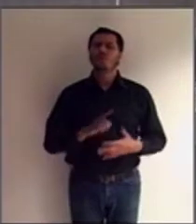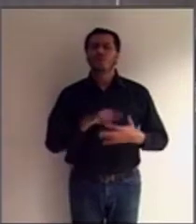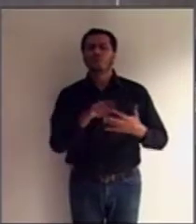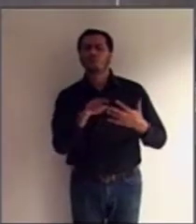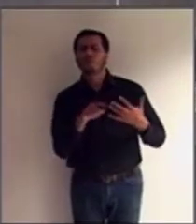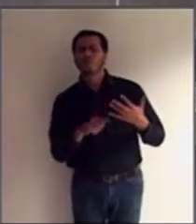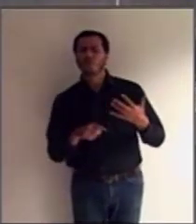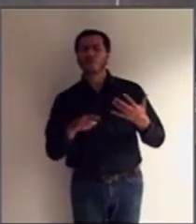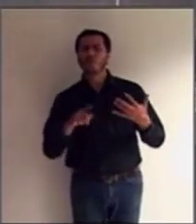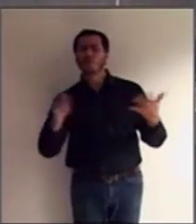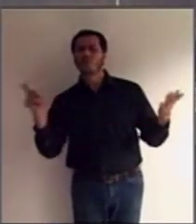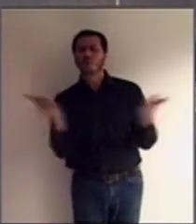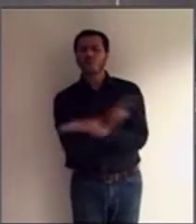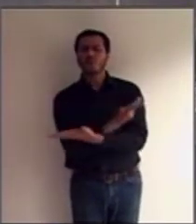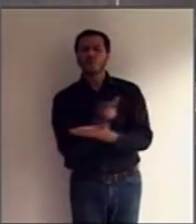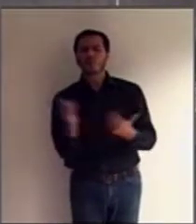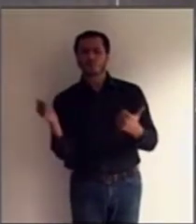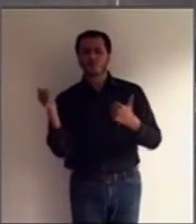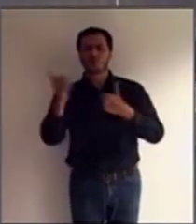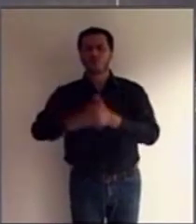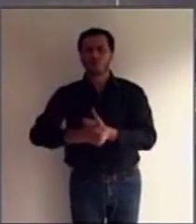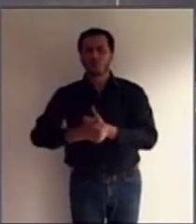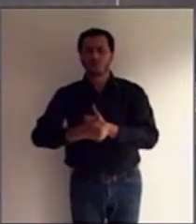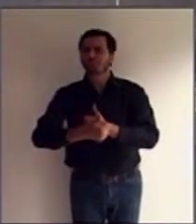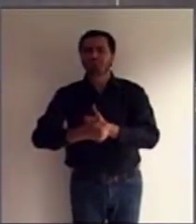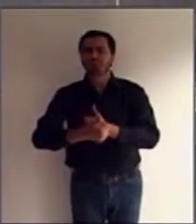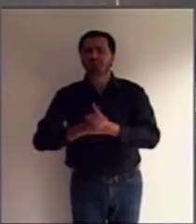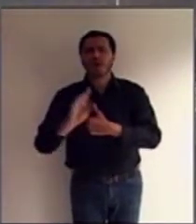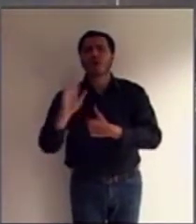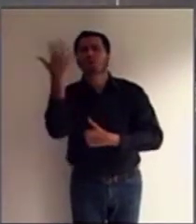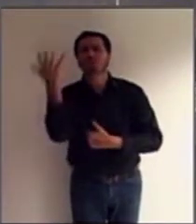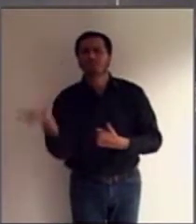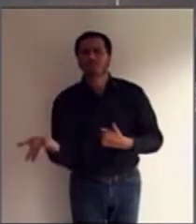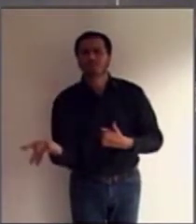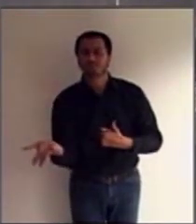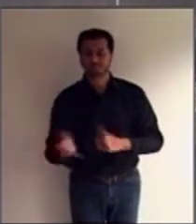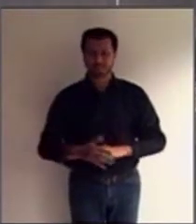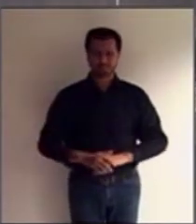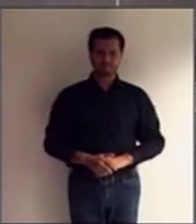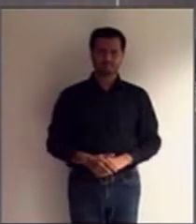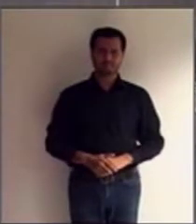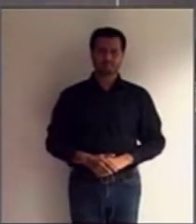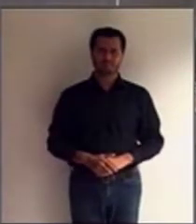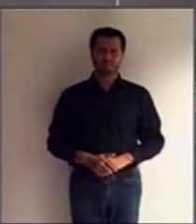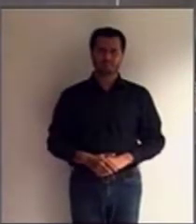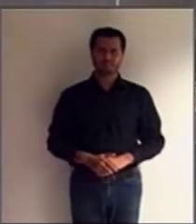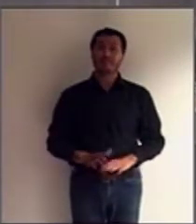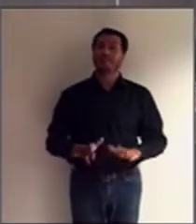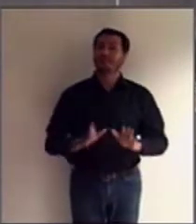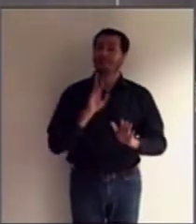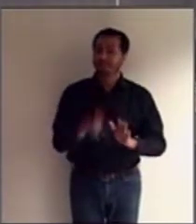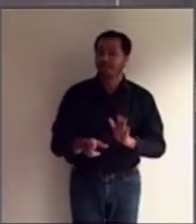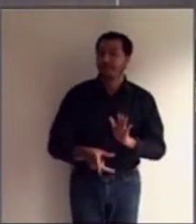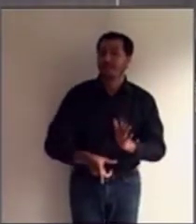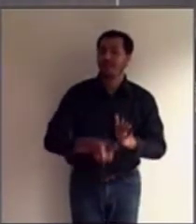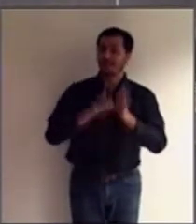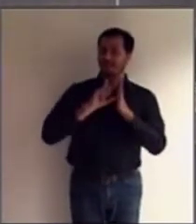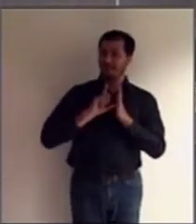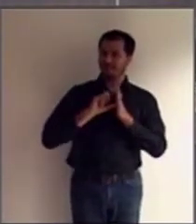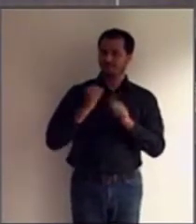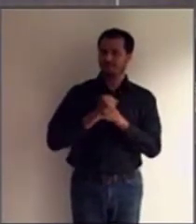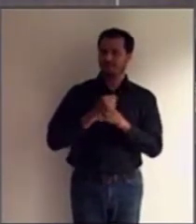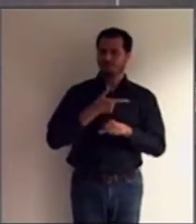da sentença de interdição? Antes da reforma do Código Civil, em 2002, a sentença de